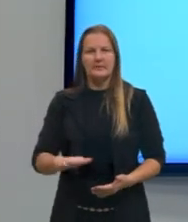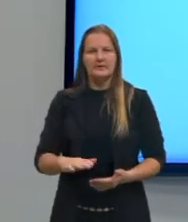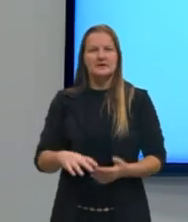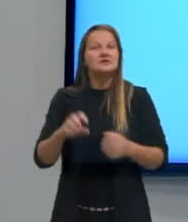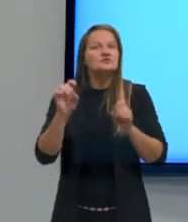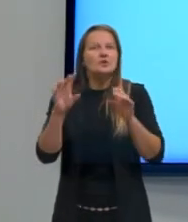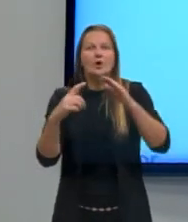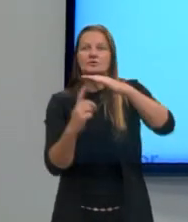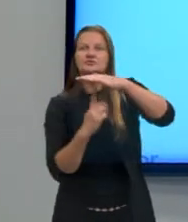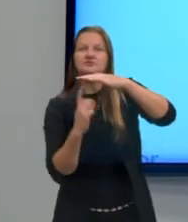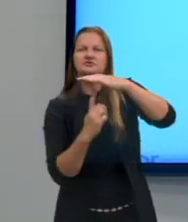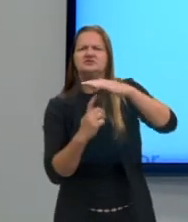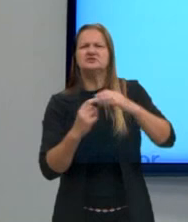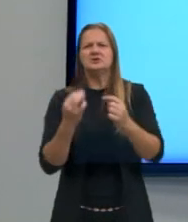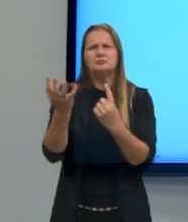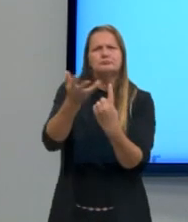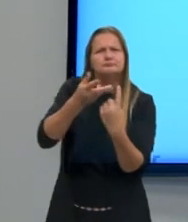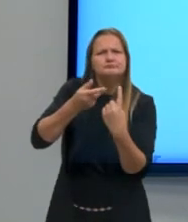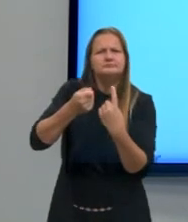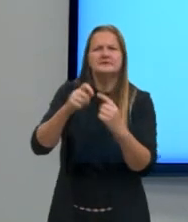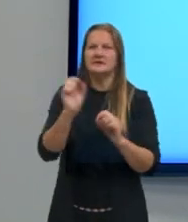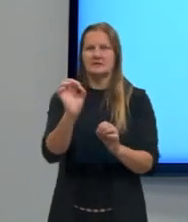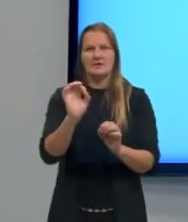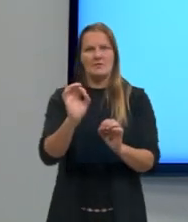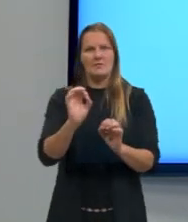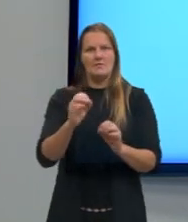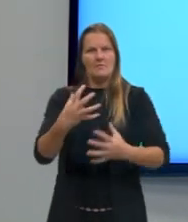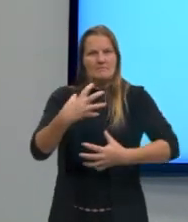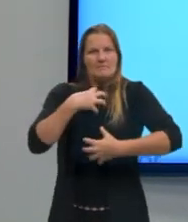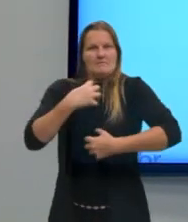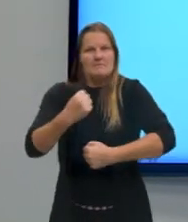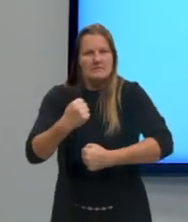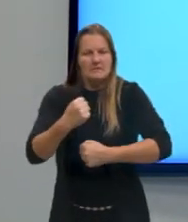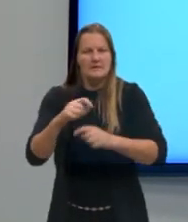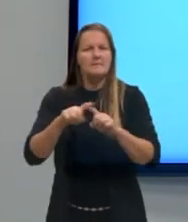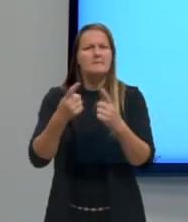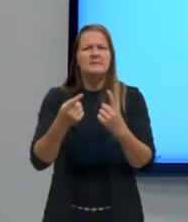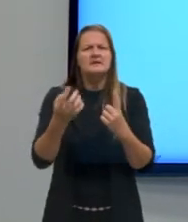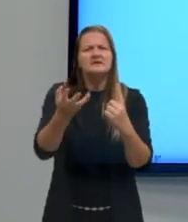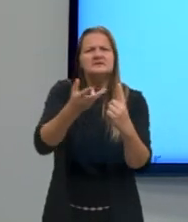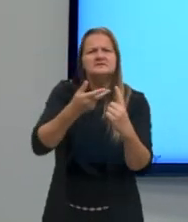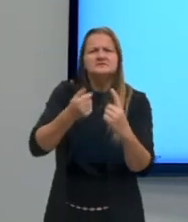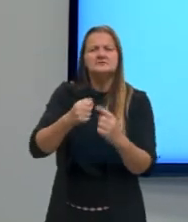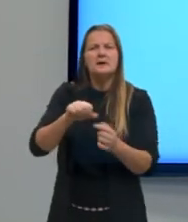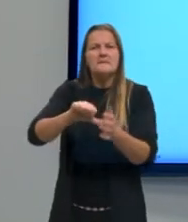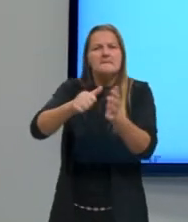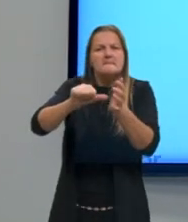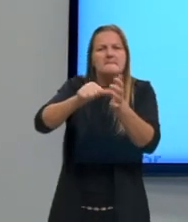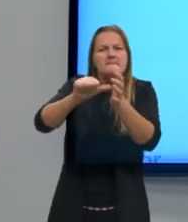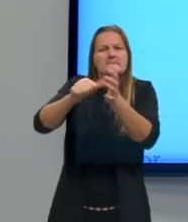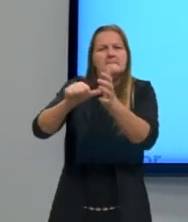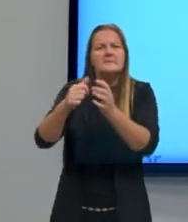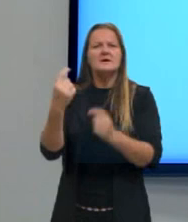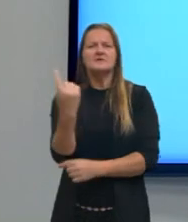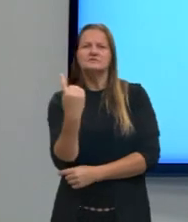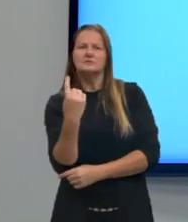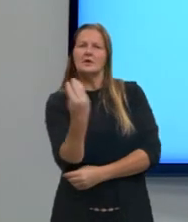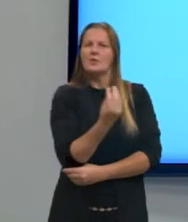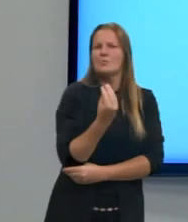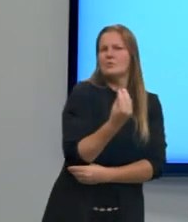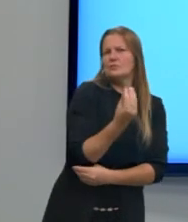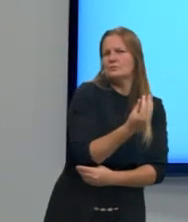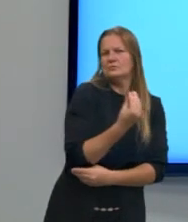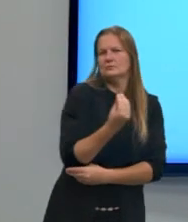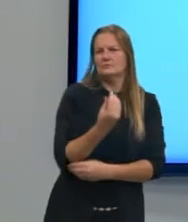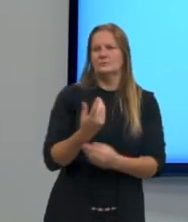gíria que a gente é apanhada. Aliás, não se usa mais a primeira pessoa, tanto no singular como no plural.